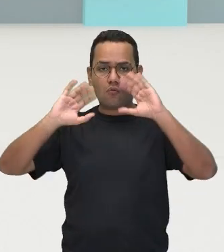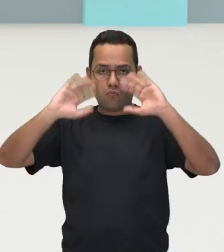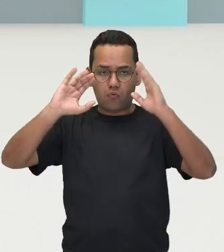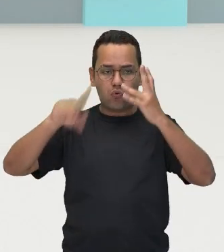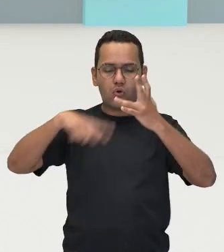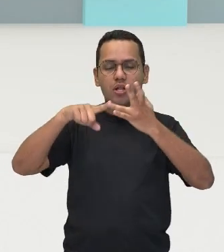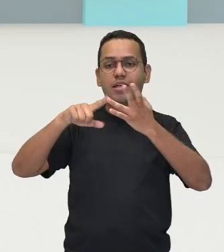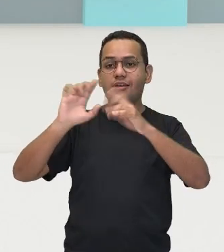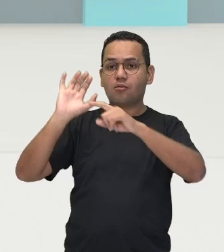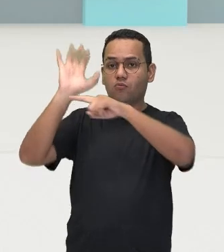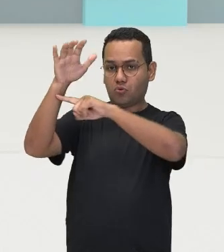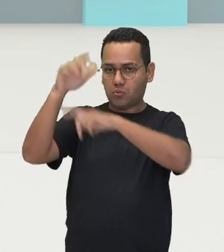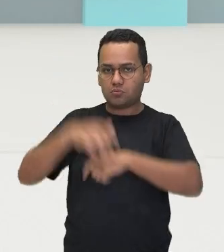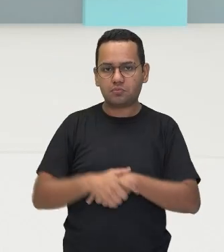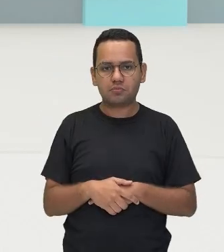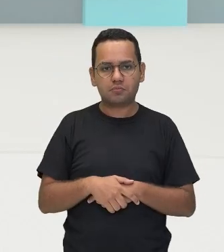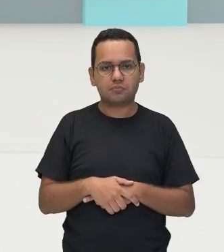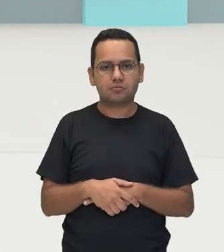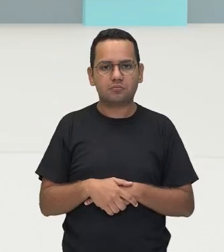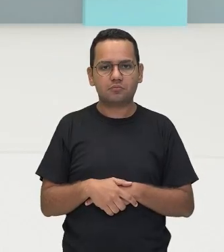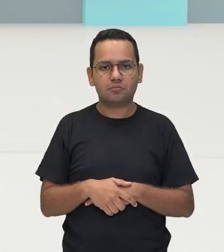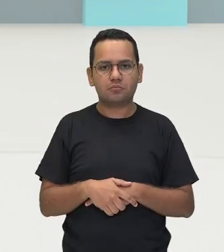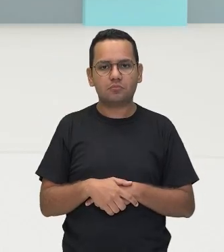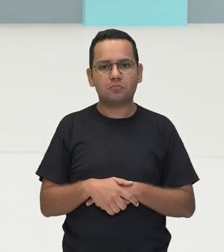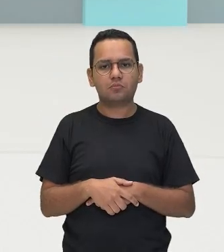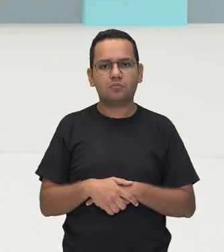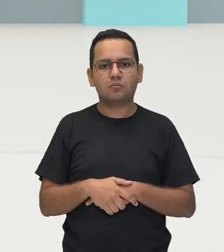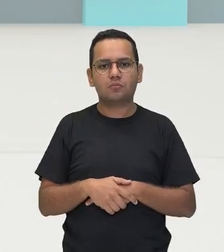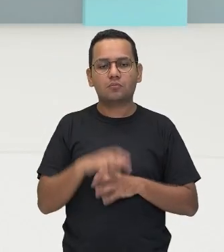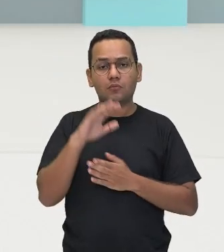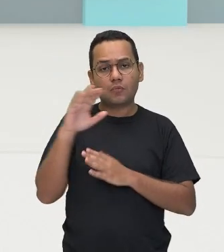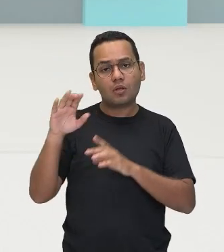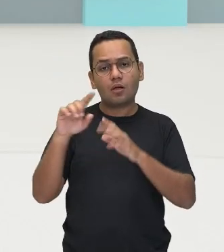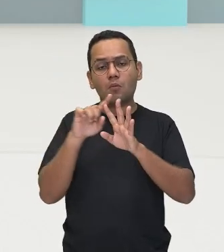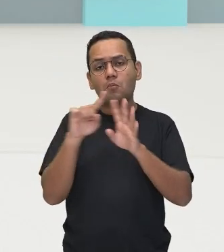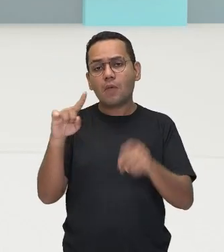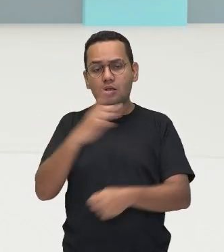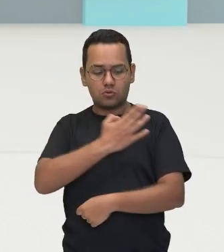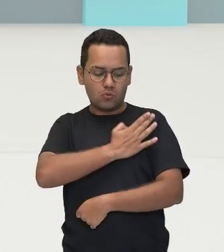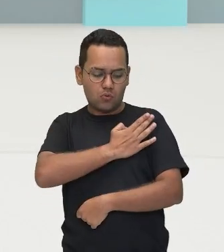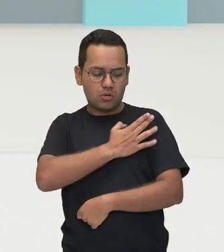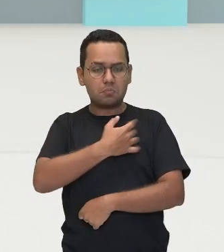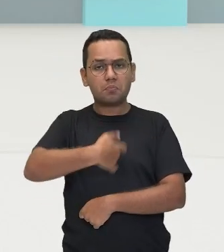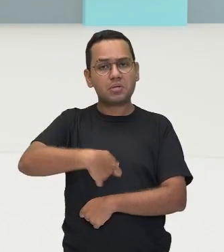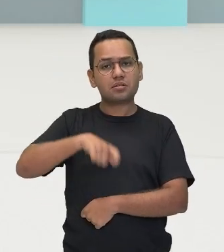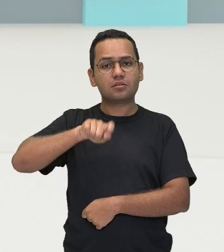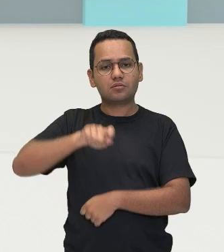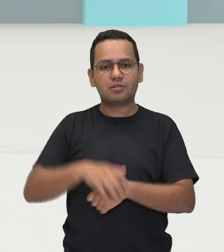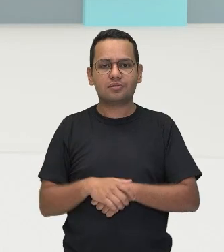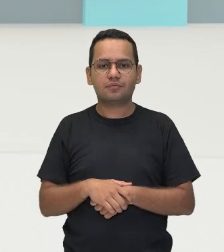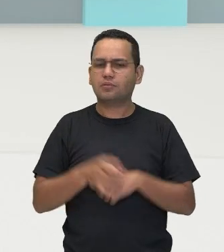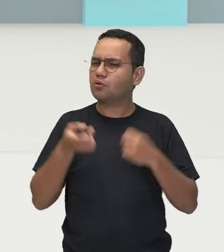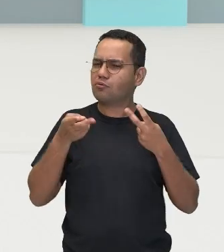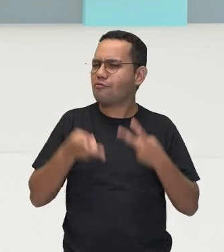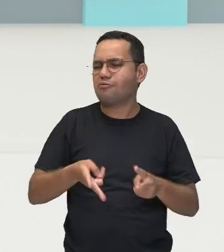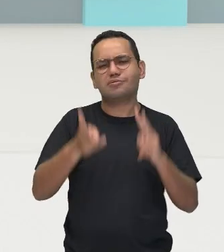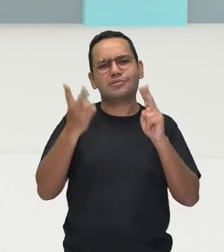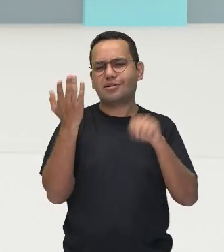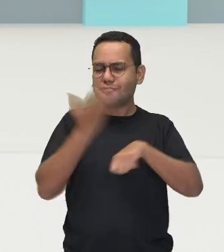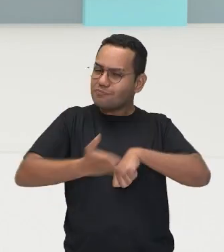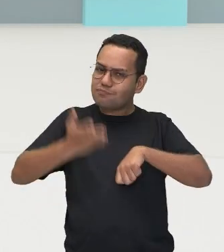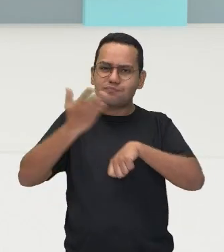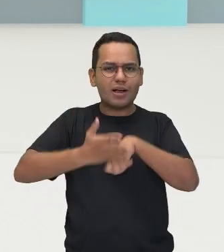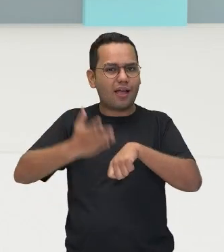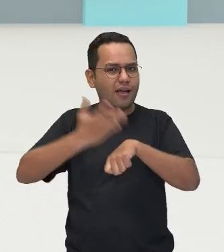que você, para fortalecer esse órgão aí, você tem que ter uma prática constante, gente. Aquela prática lá